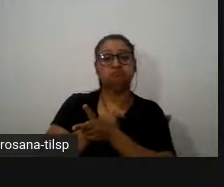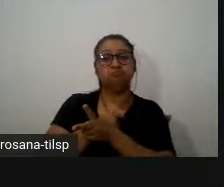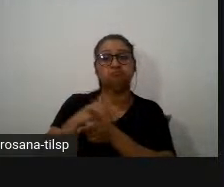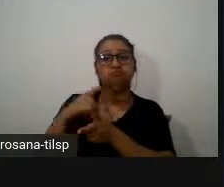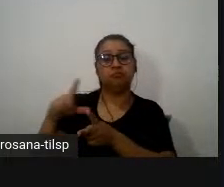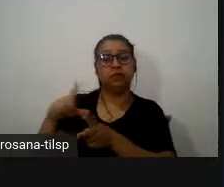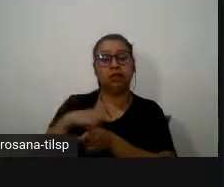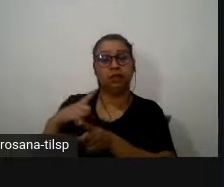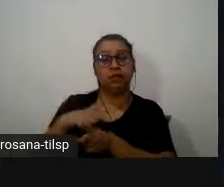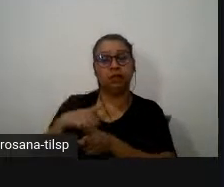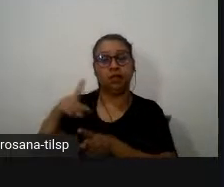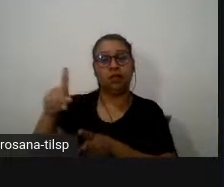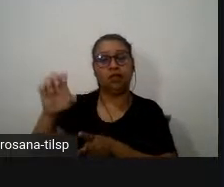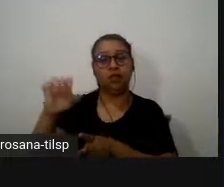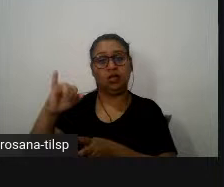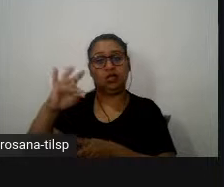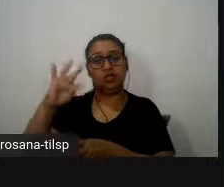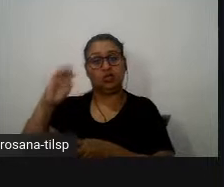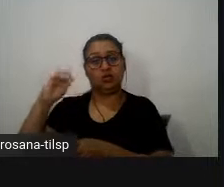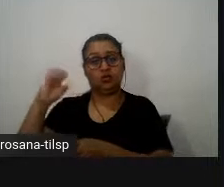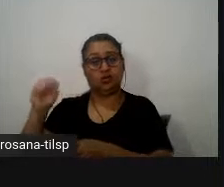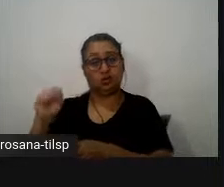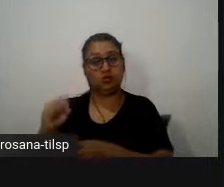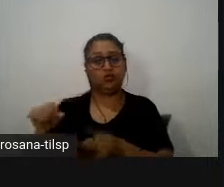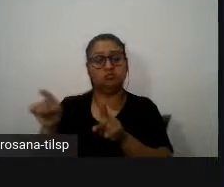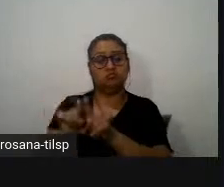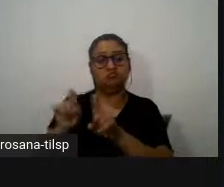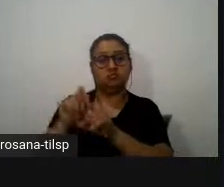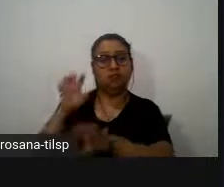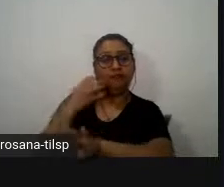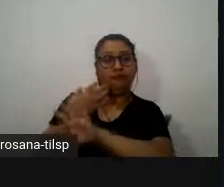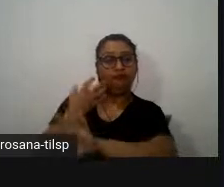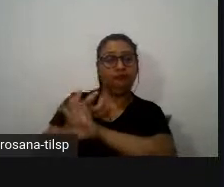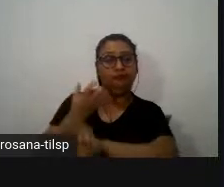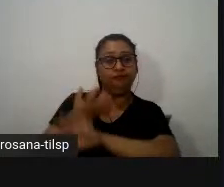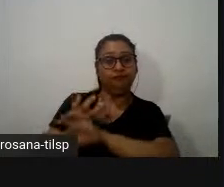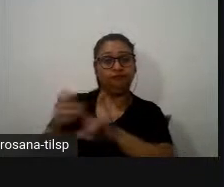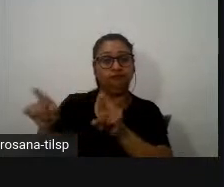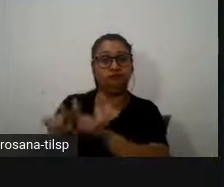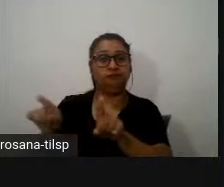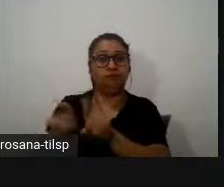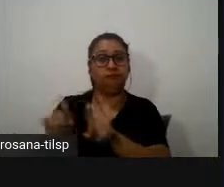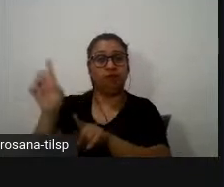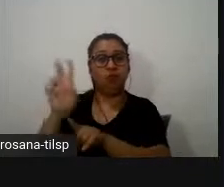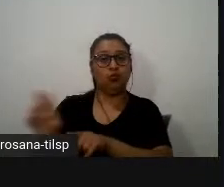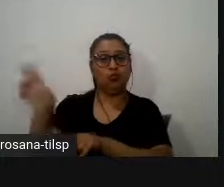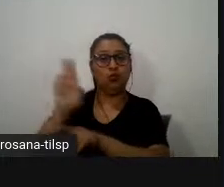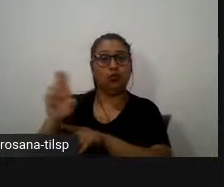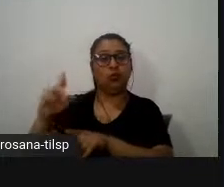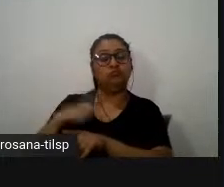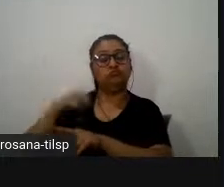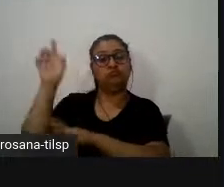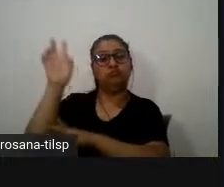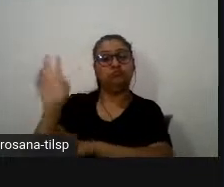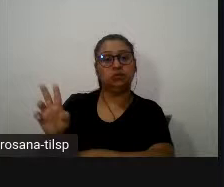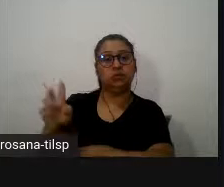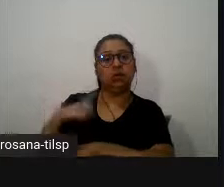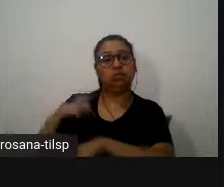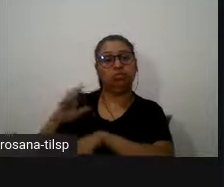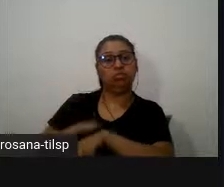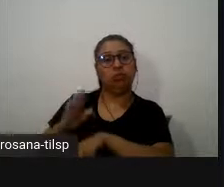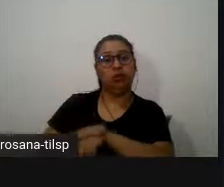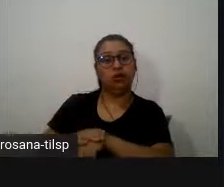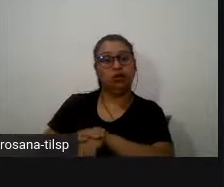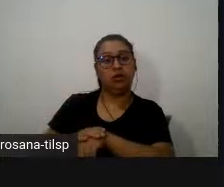de daíticos temporais e o presente do indicativo que aqui utilizado tem um valor atemporal ou